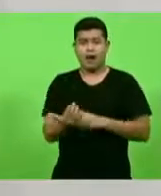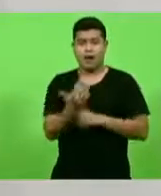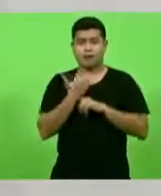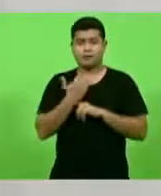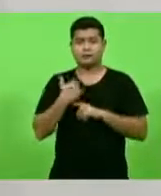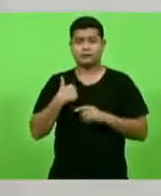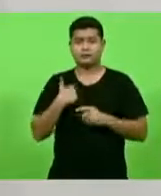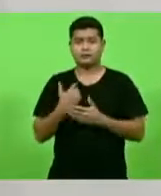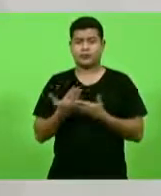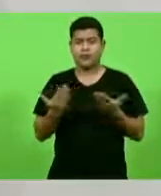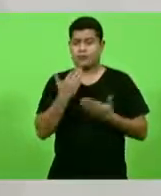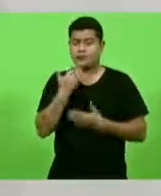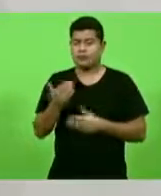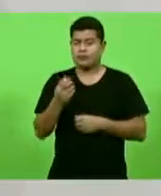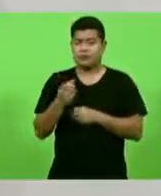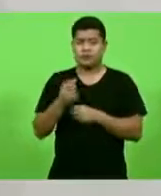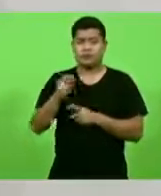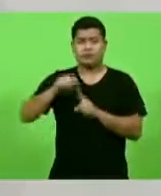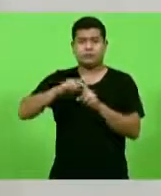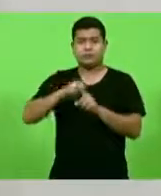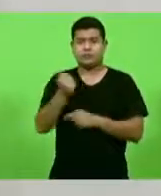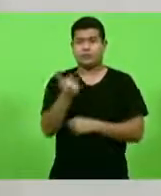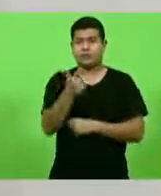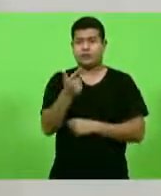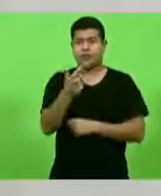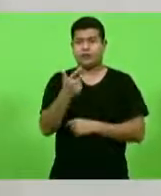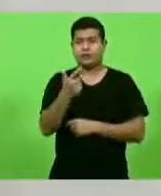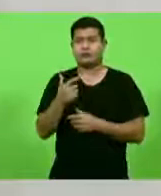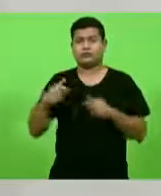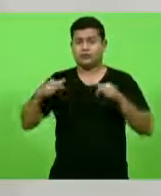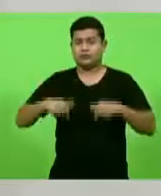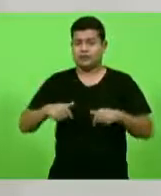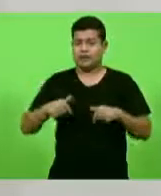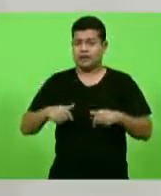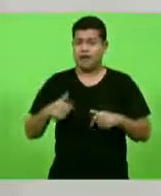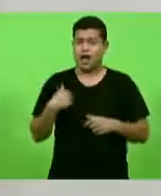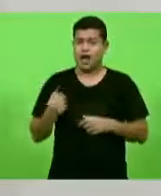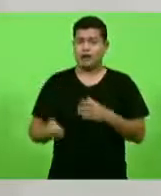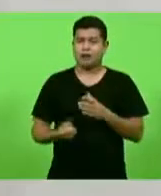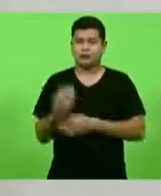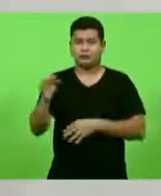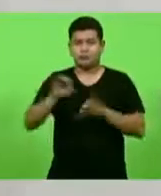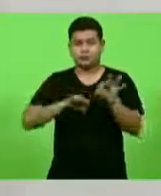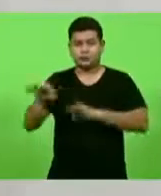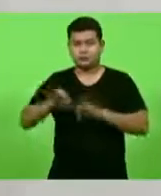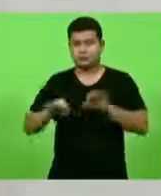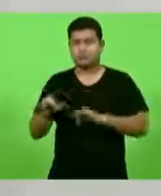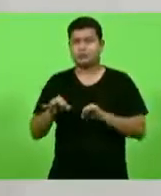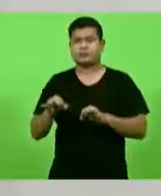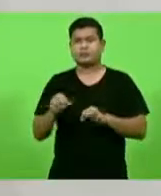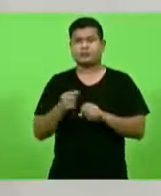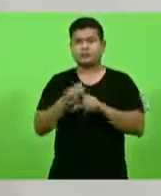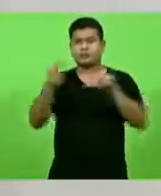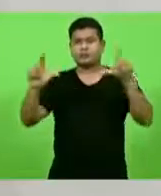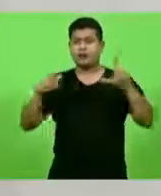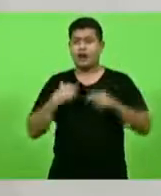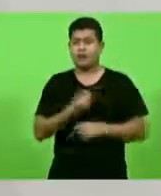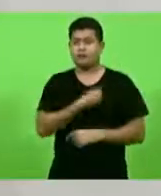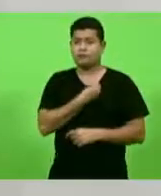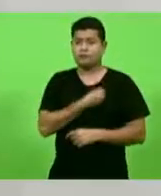12 meses, veículos de comunicação do Legislativo produzam e divulguem matérias e fatos sobre a vida